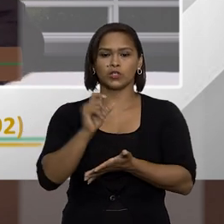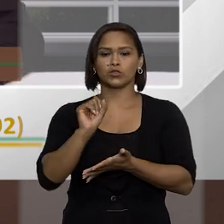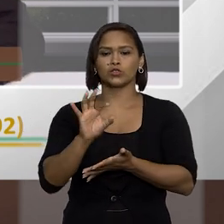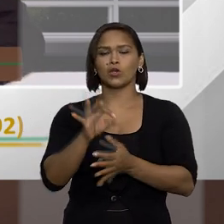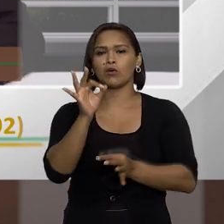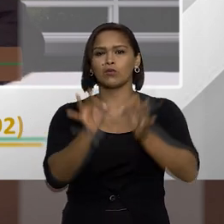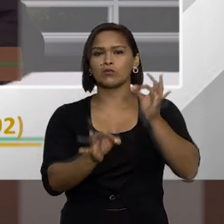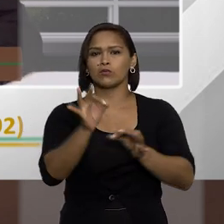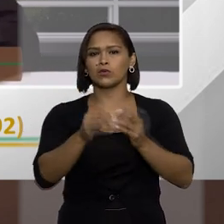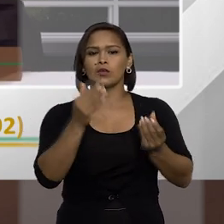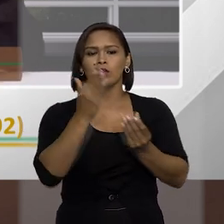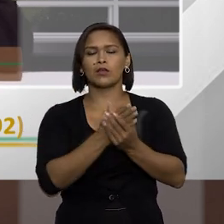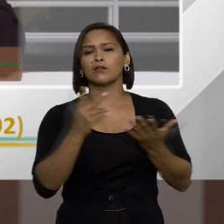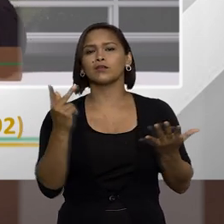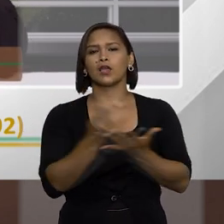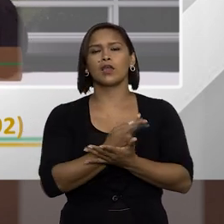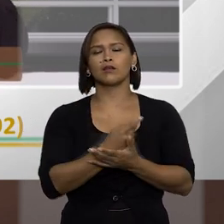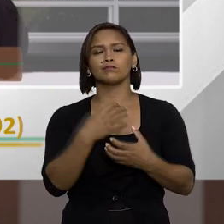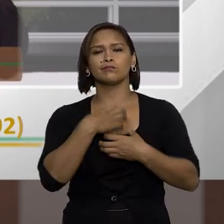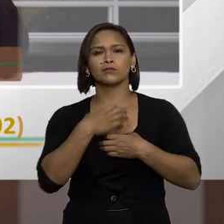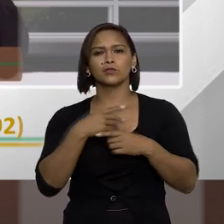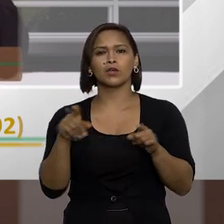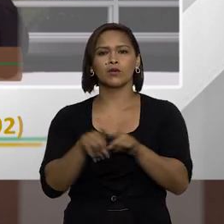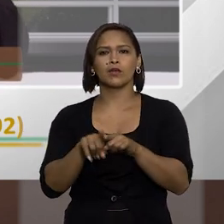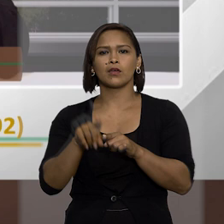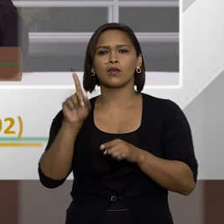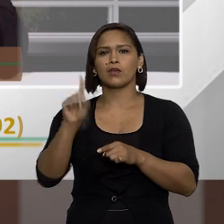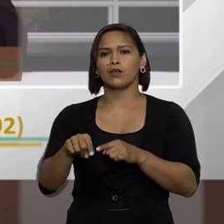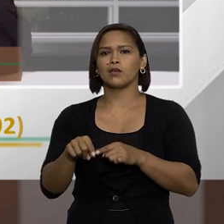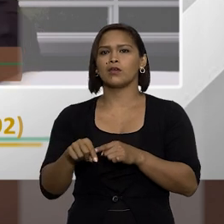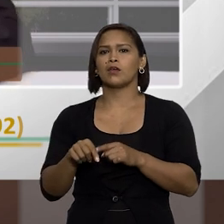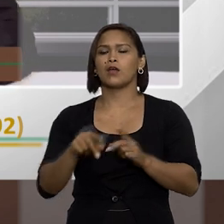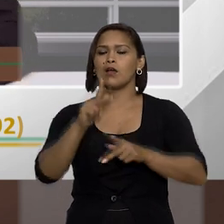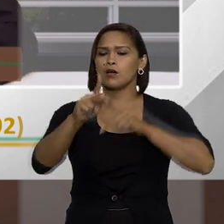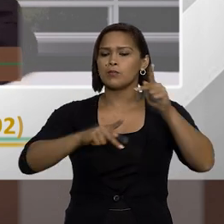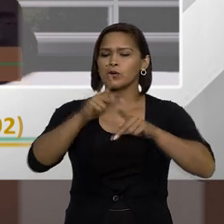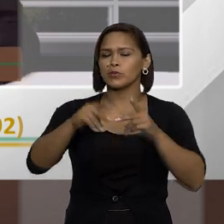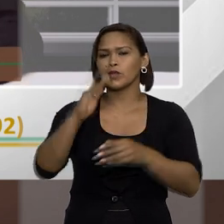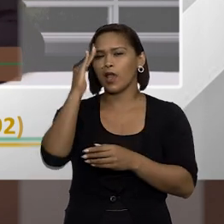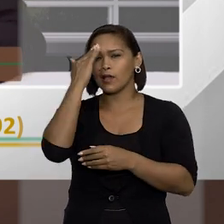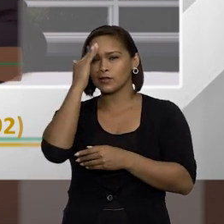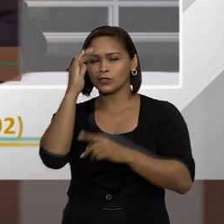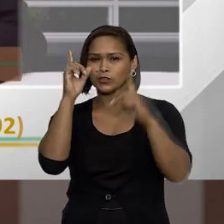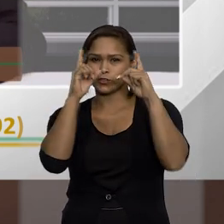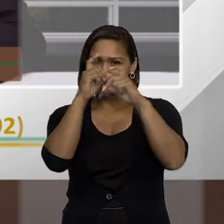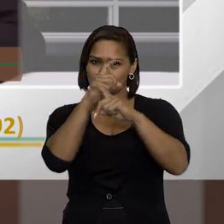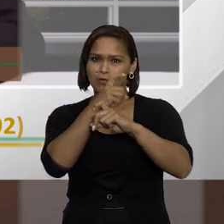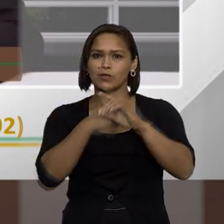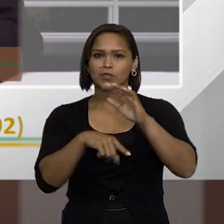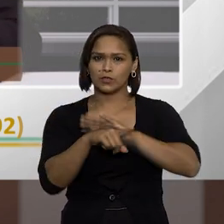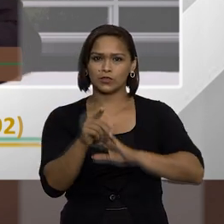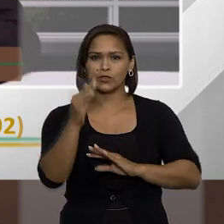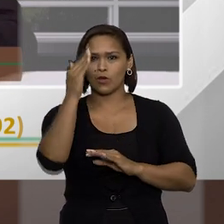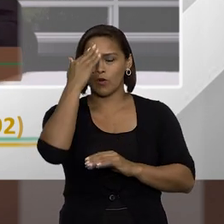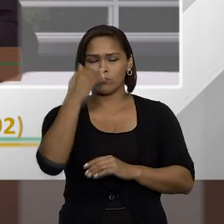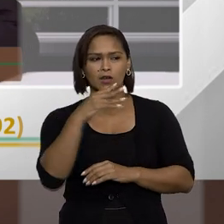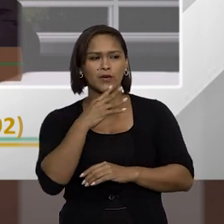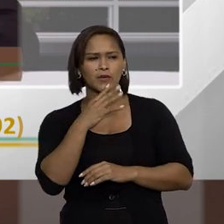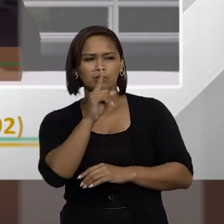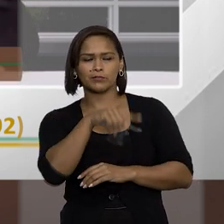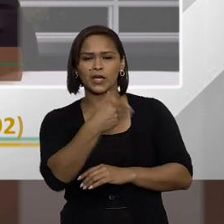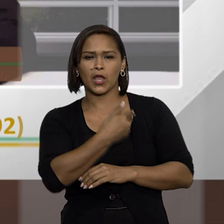só que o trânsito em julgado. Aí acontece até uma situação que, às vezes a população em geral não entende muito bem, né? Uma vez um